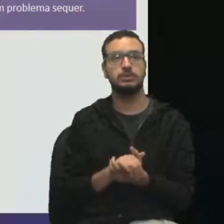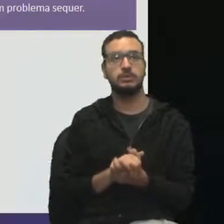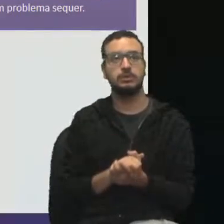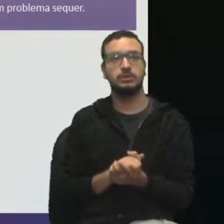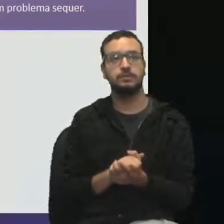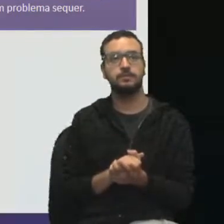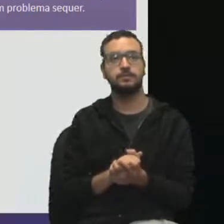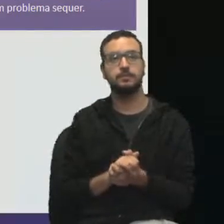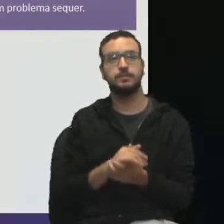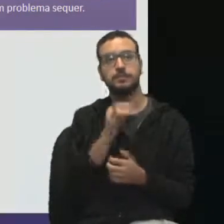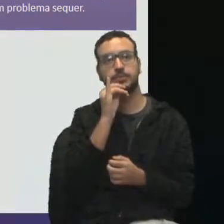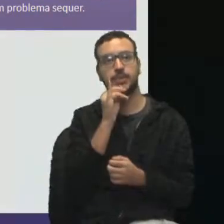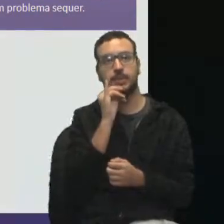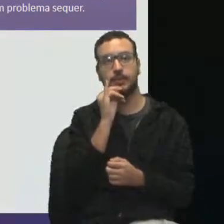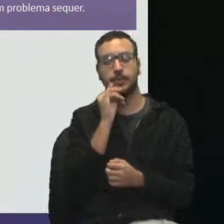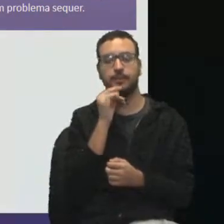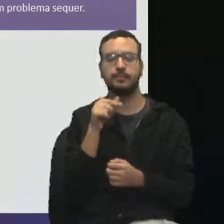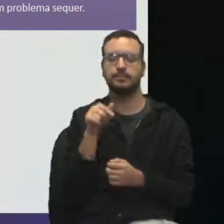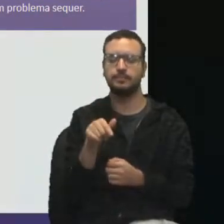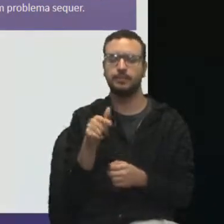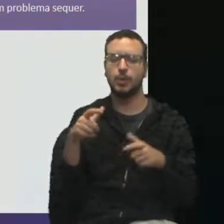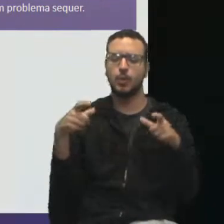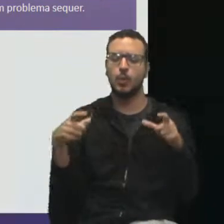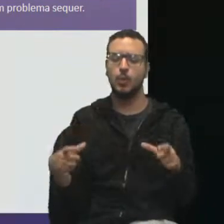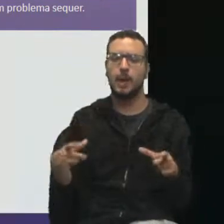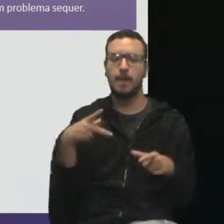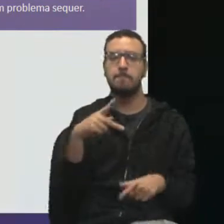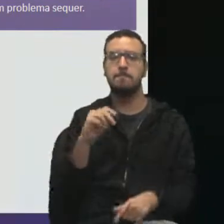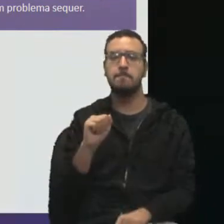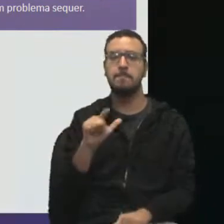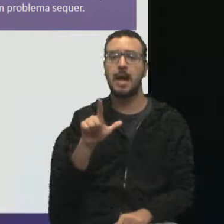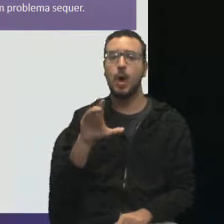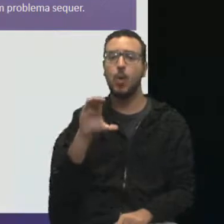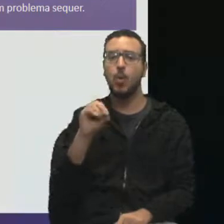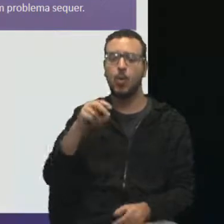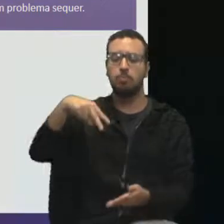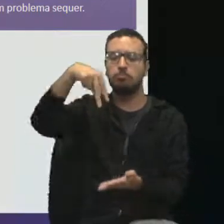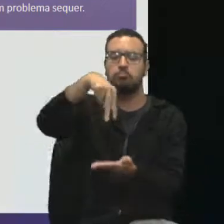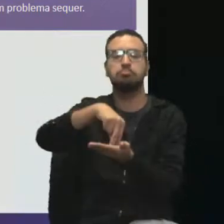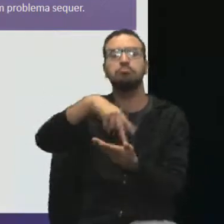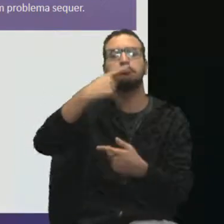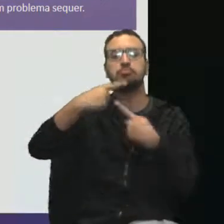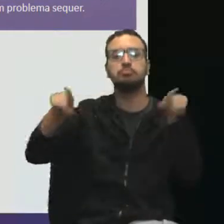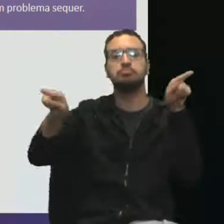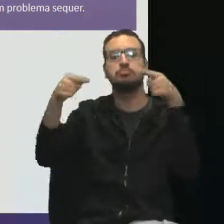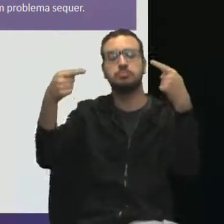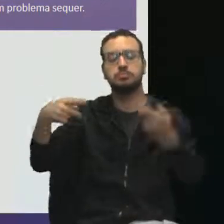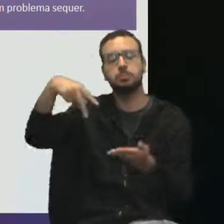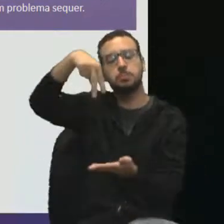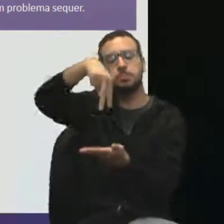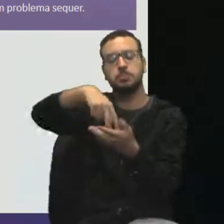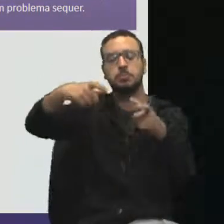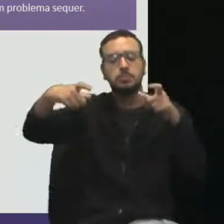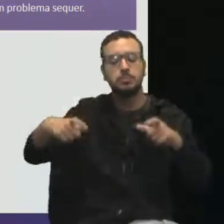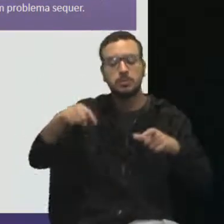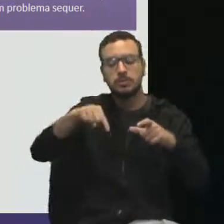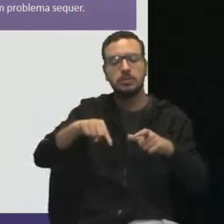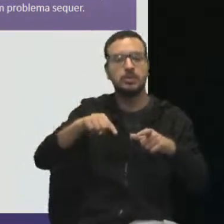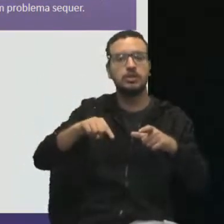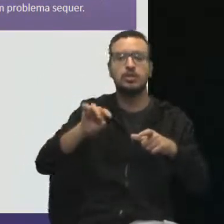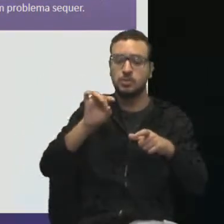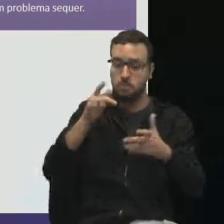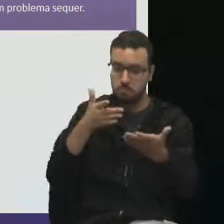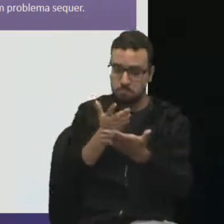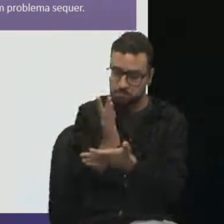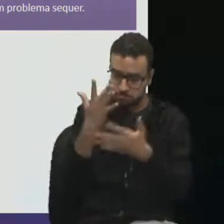você vai dizer assim, que a aprovação de uso do palco somente vai acontecer o quê? Se todos os